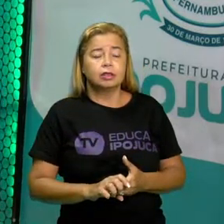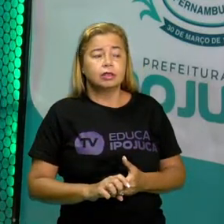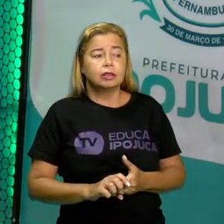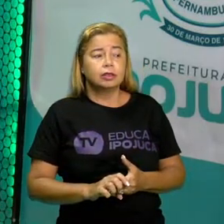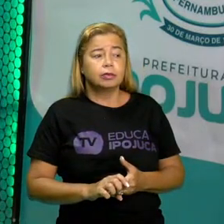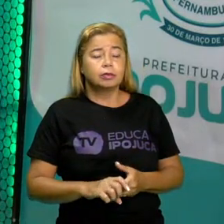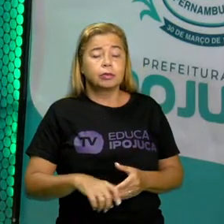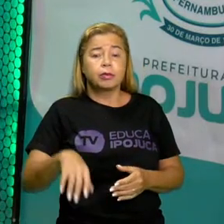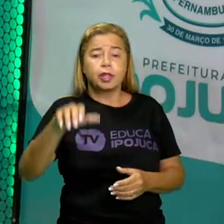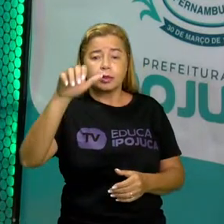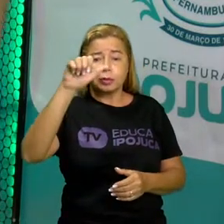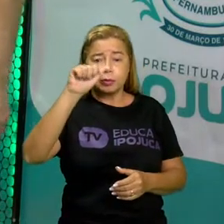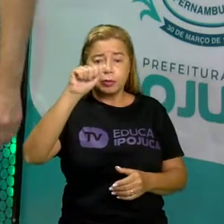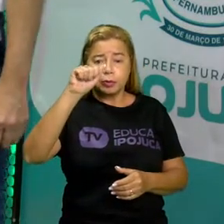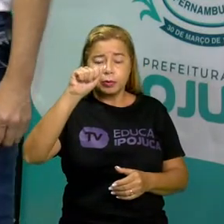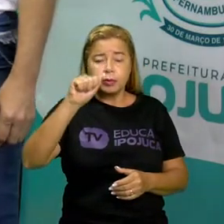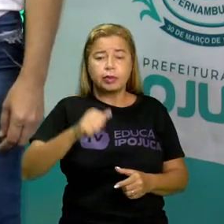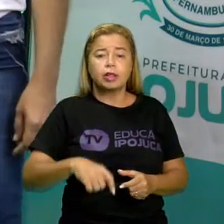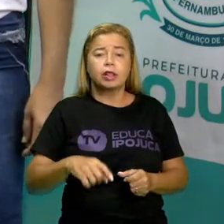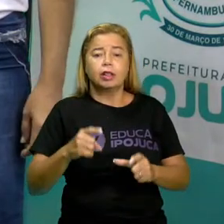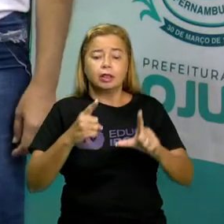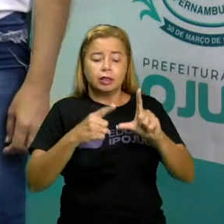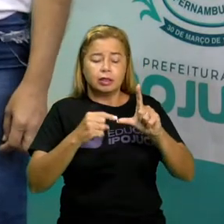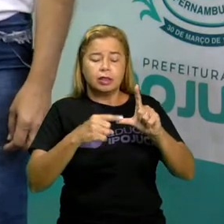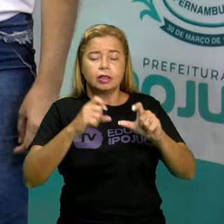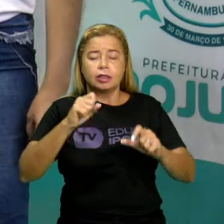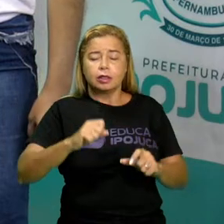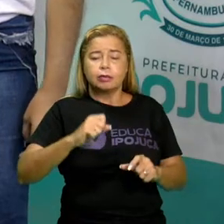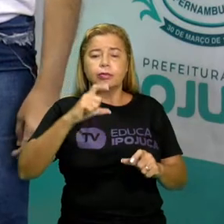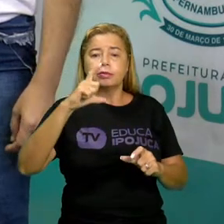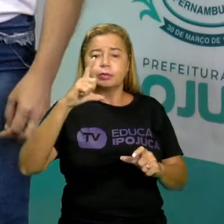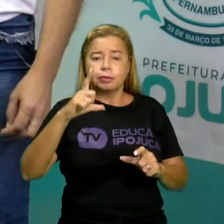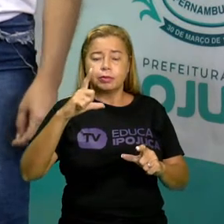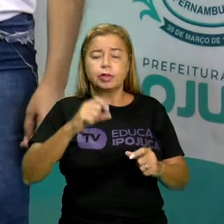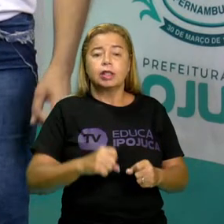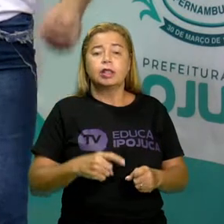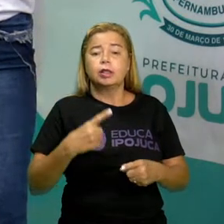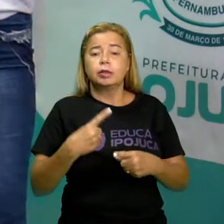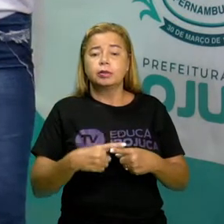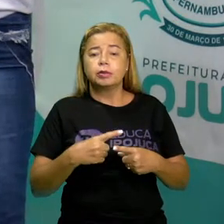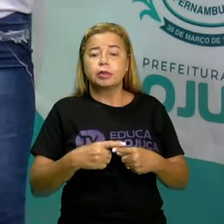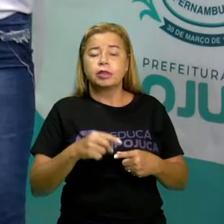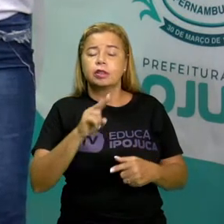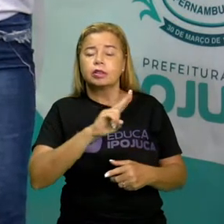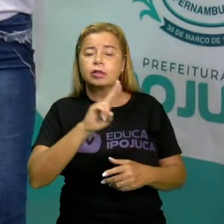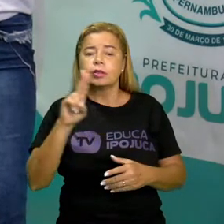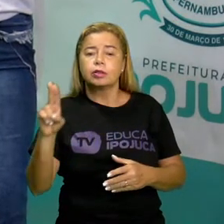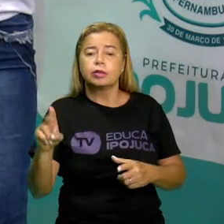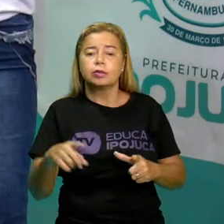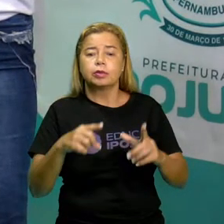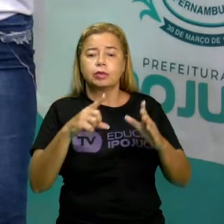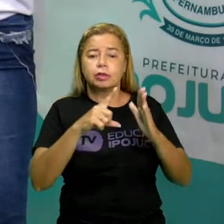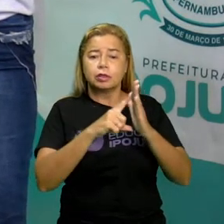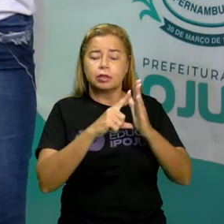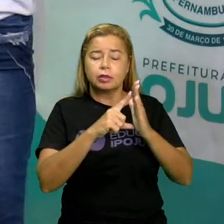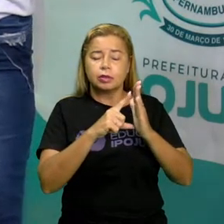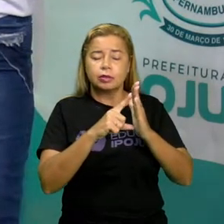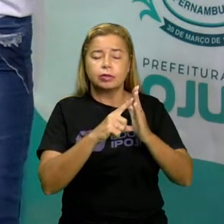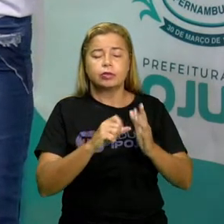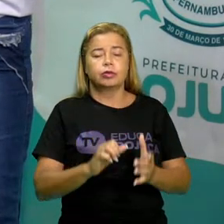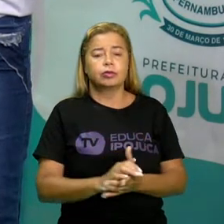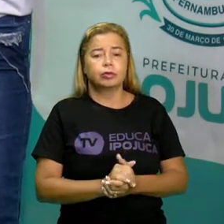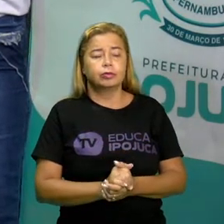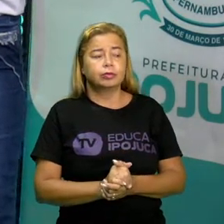o A de americanas, maiúsculo também. Porque é nome de quê? De lojas. Isso